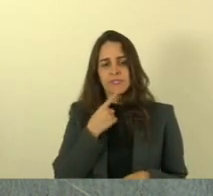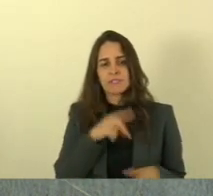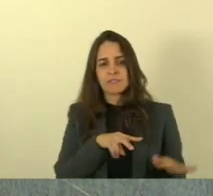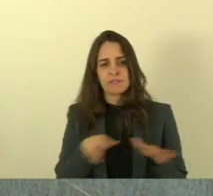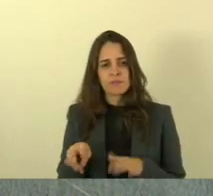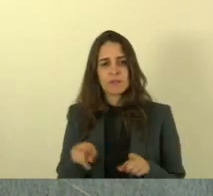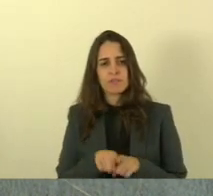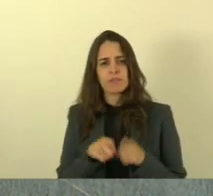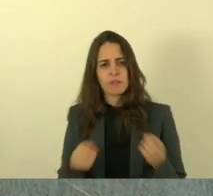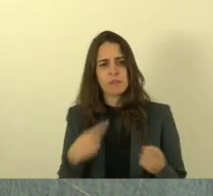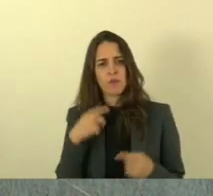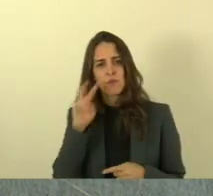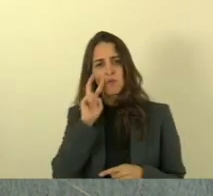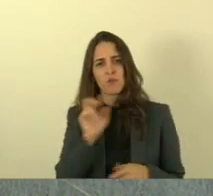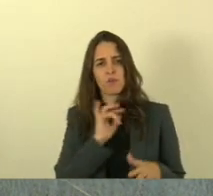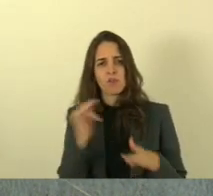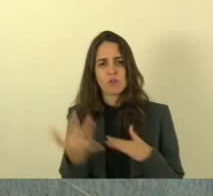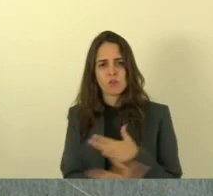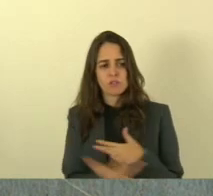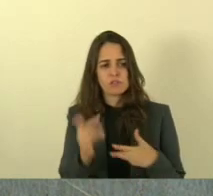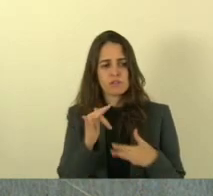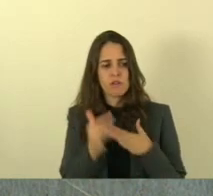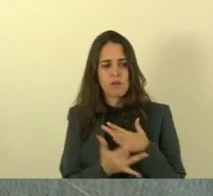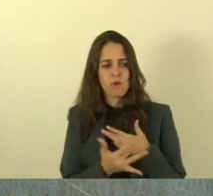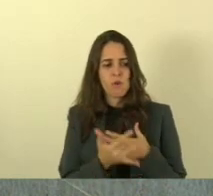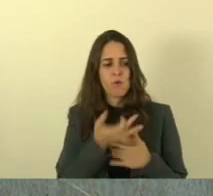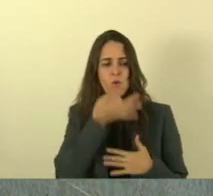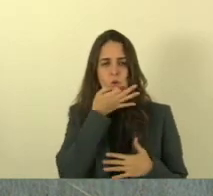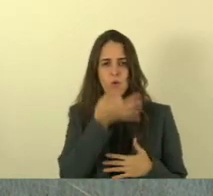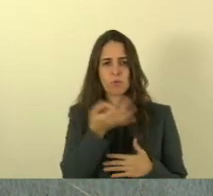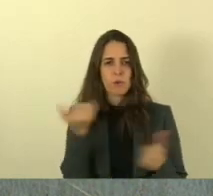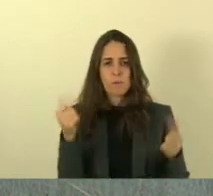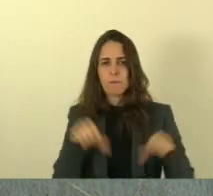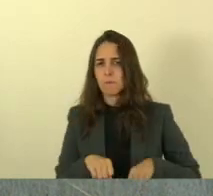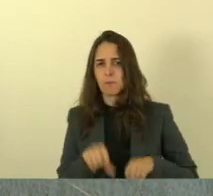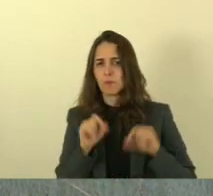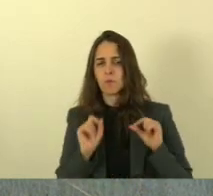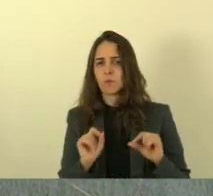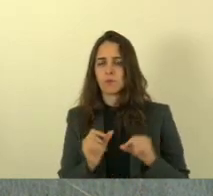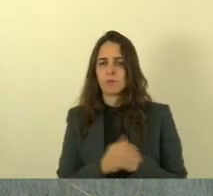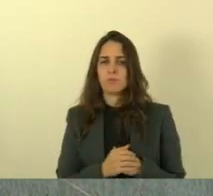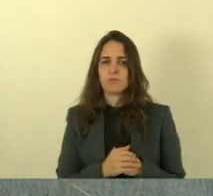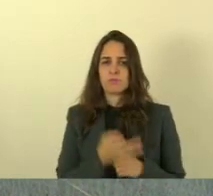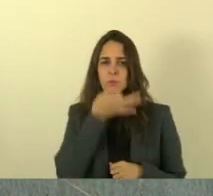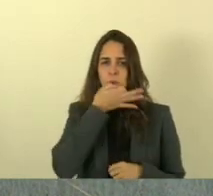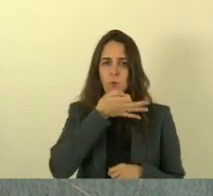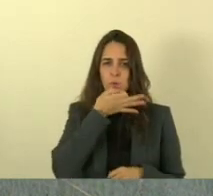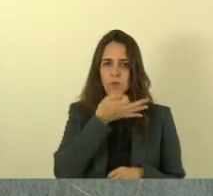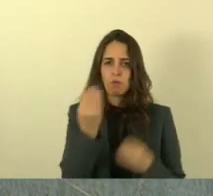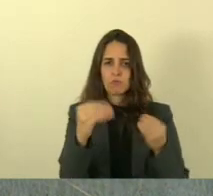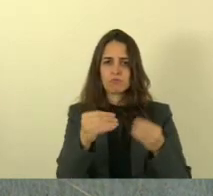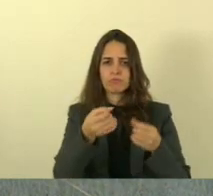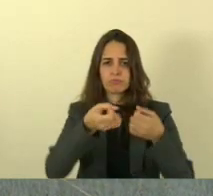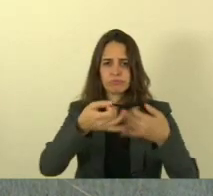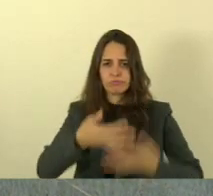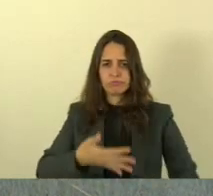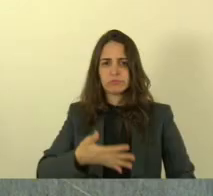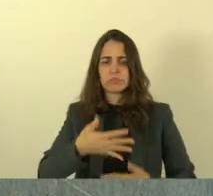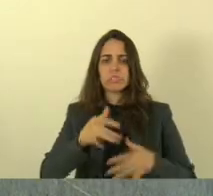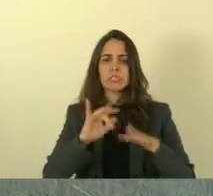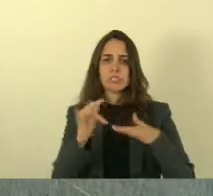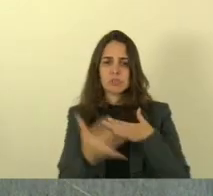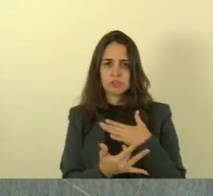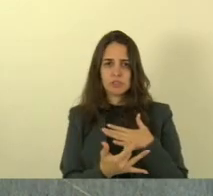vimos ainda em redes sociais um comentário mais lamentável ainda dizendo o seguinte o músico não queria dormir